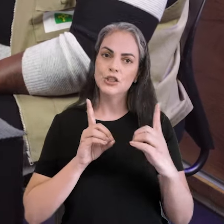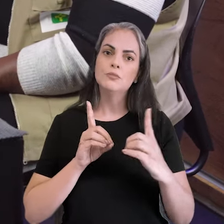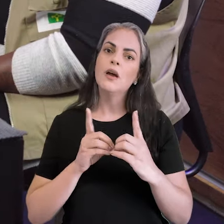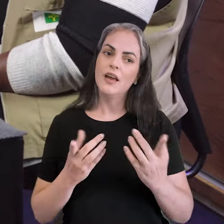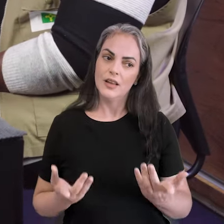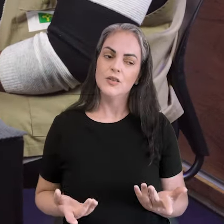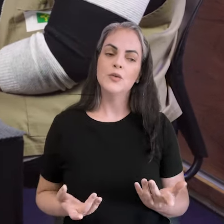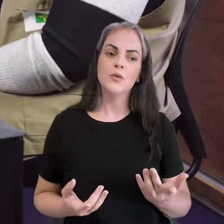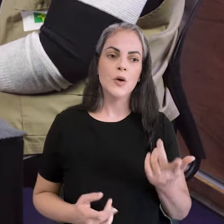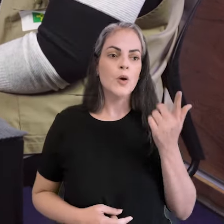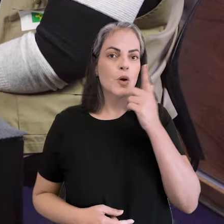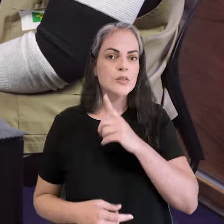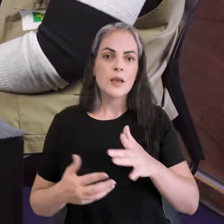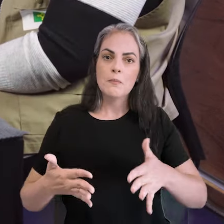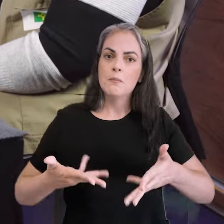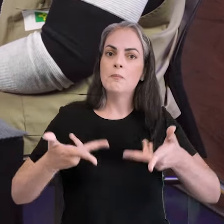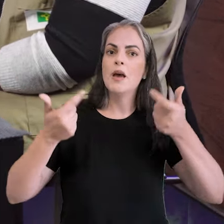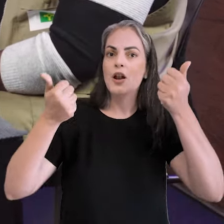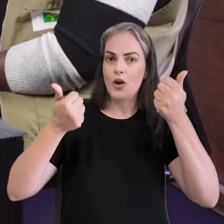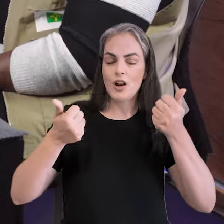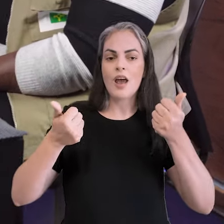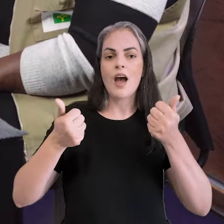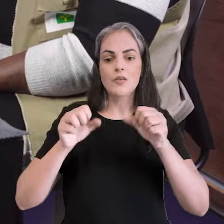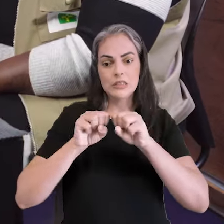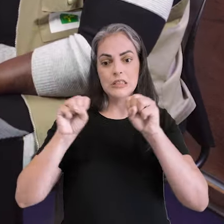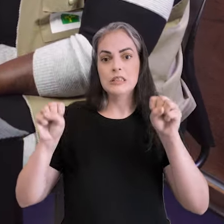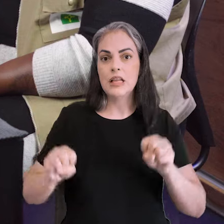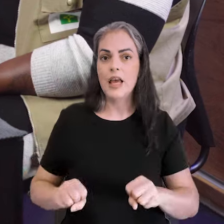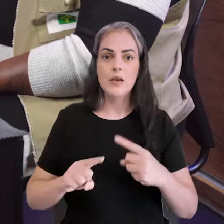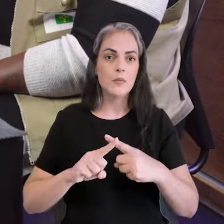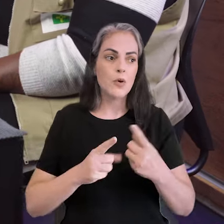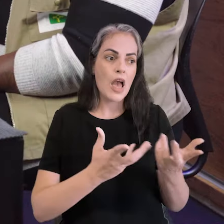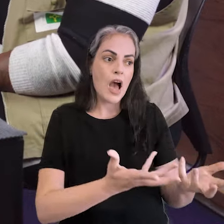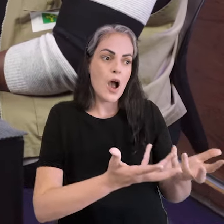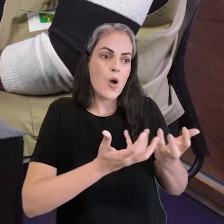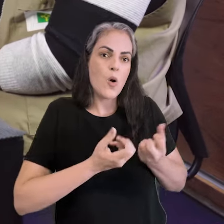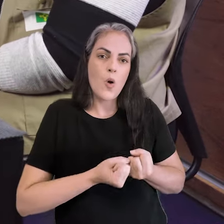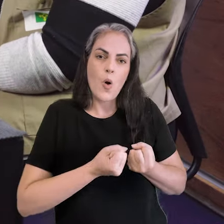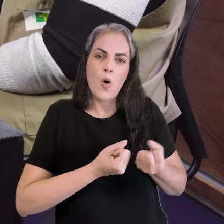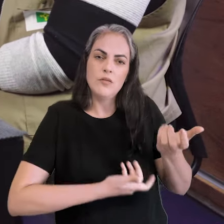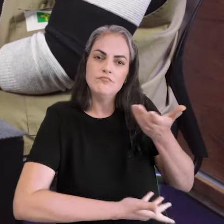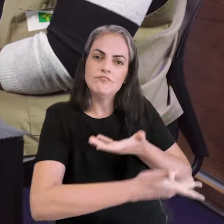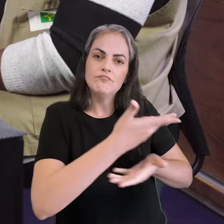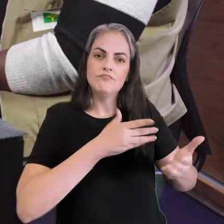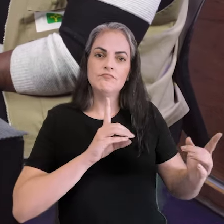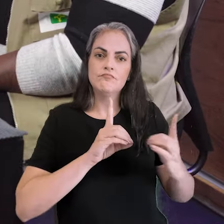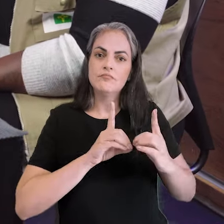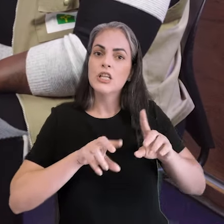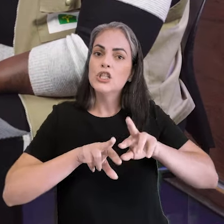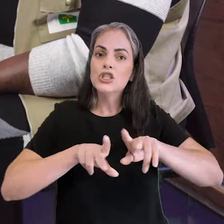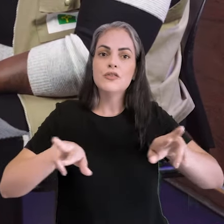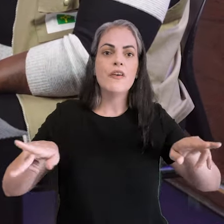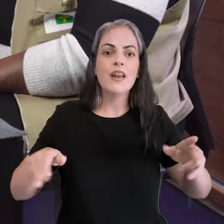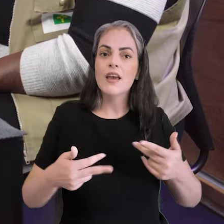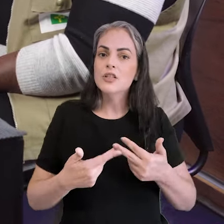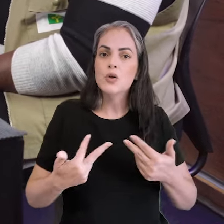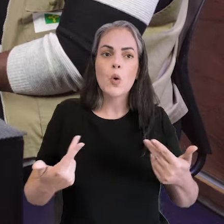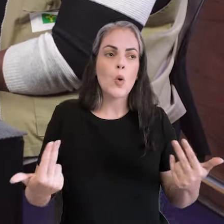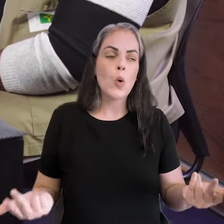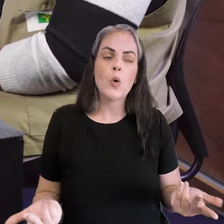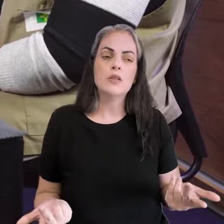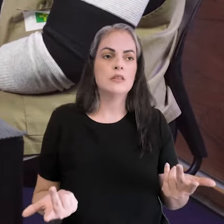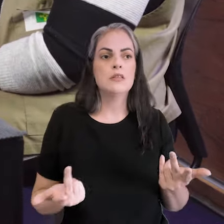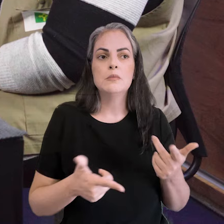Também aumenta a integralidade do sistema, né? Um sistema que consegue acolher mais diferentes questões de saúde, né?